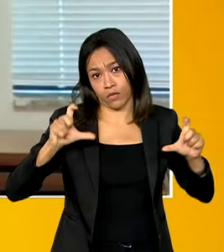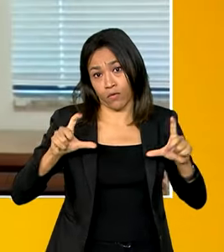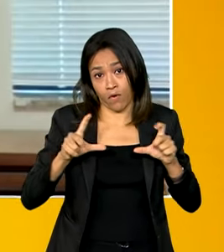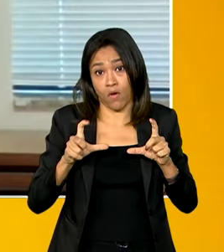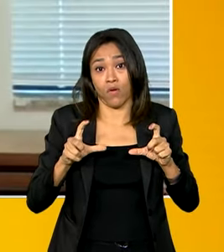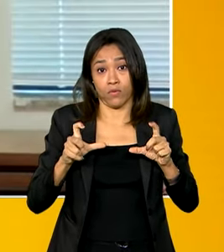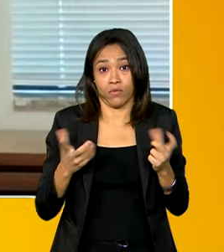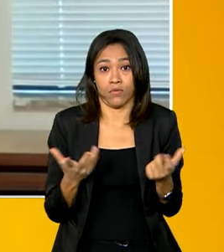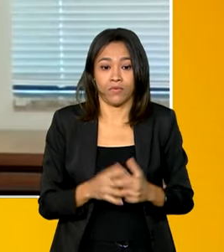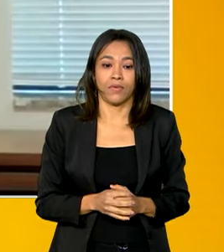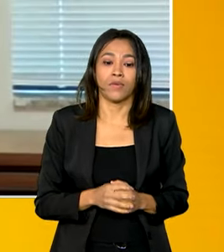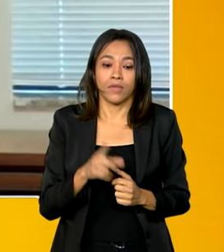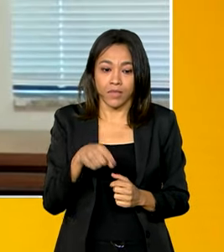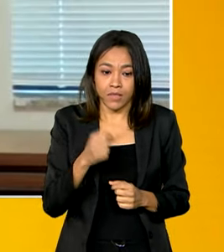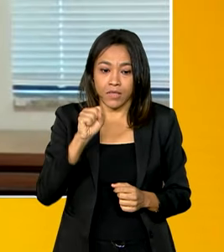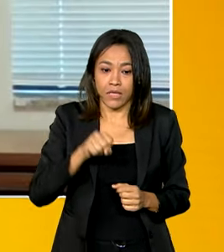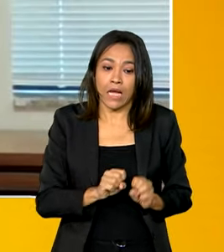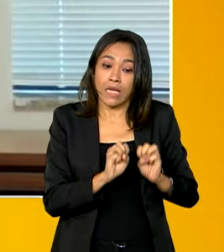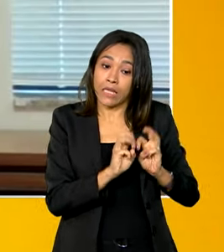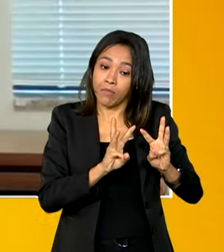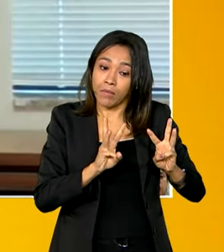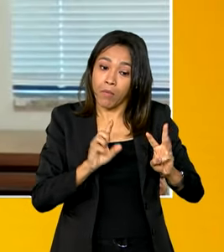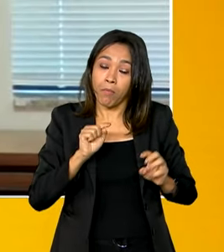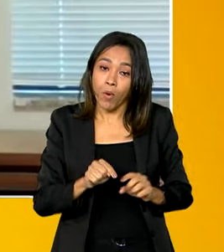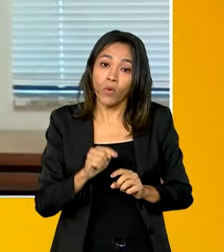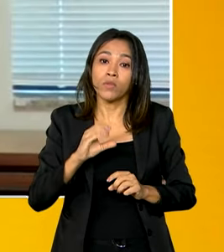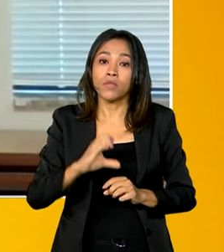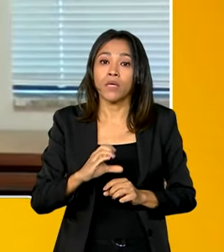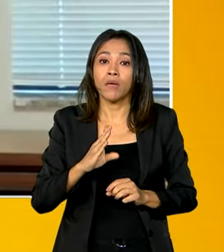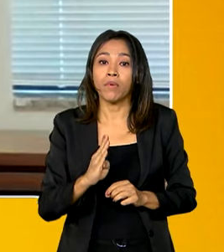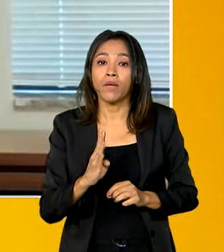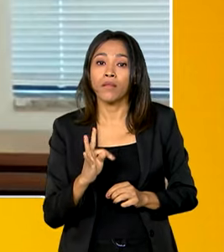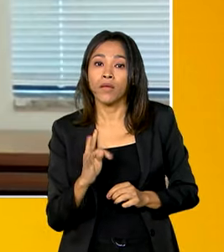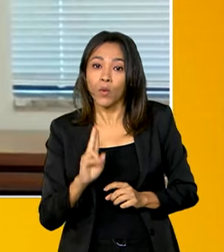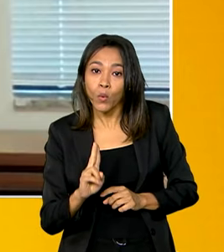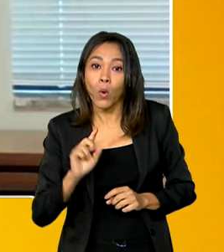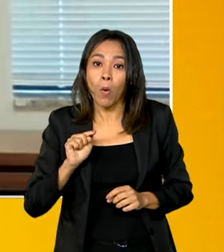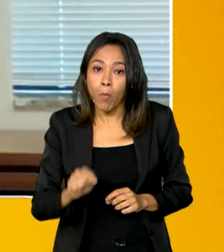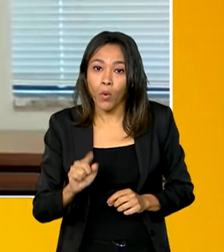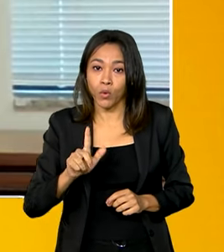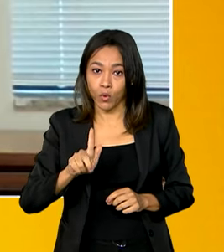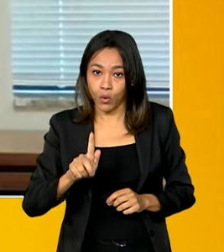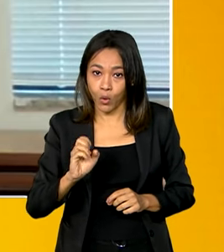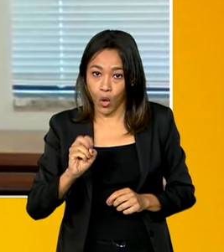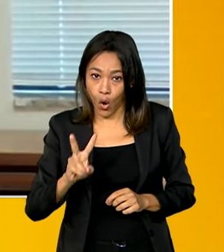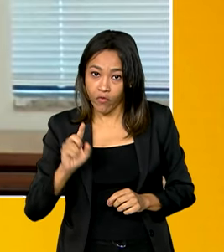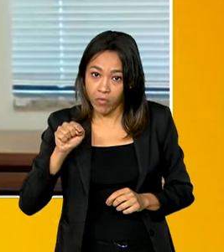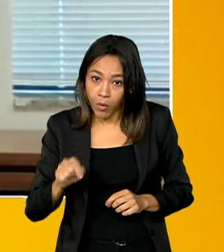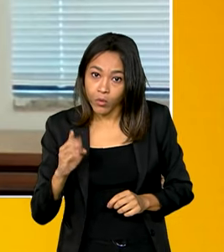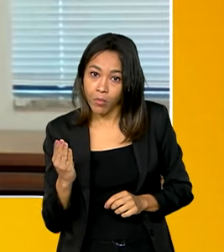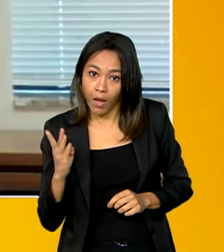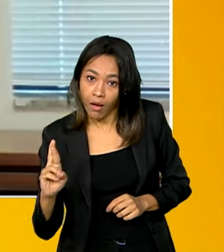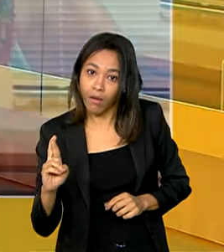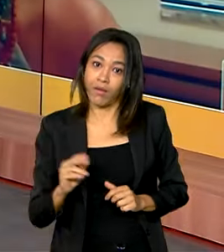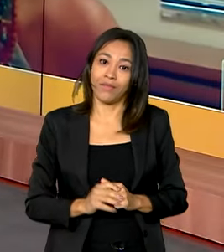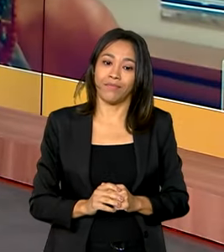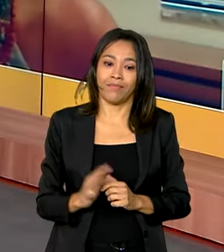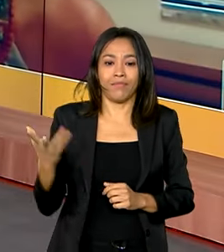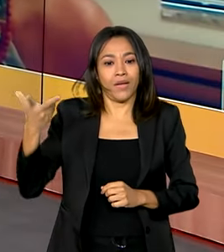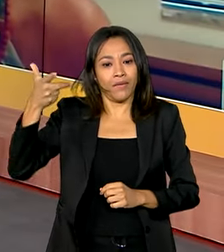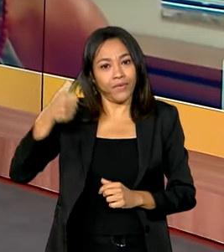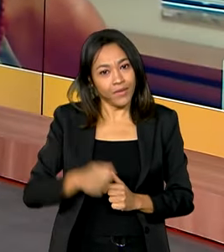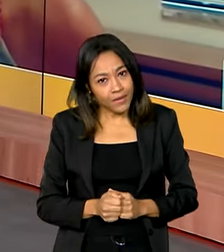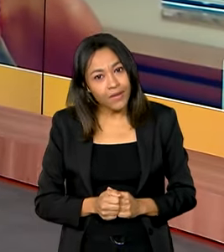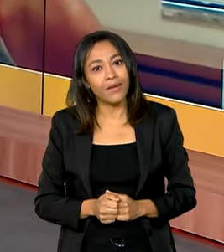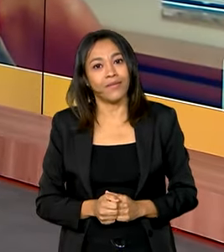Sim, é www.cbtu.gov.br Maravilha,